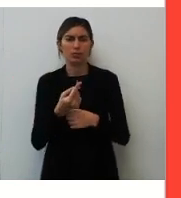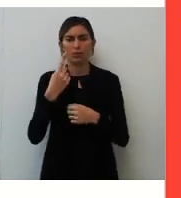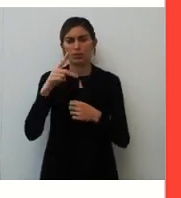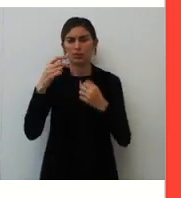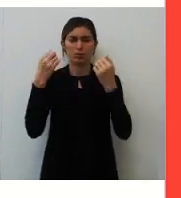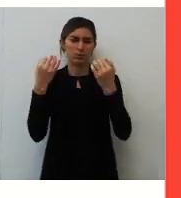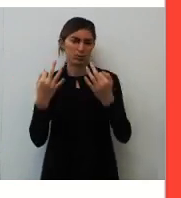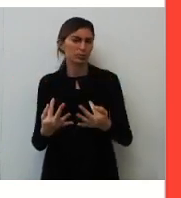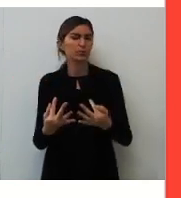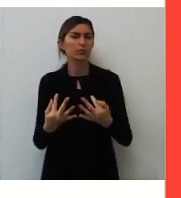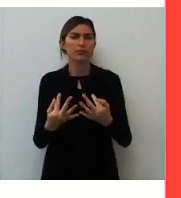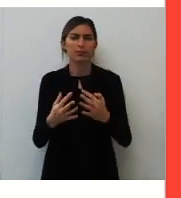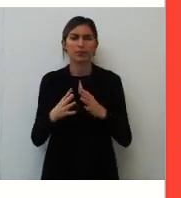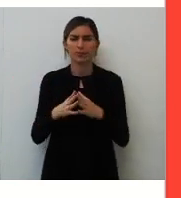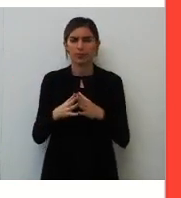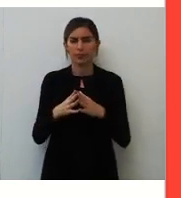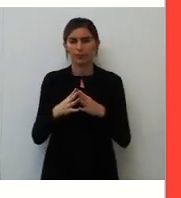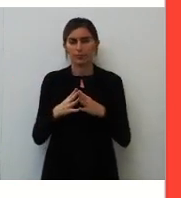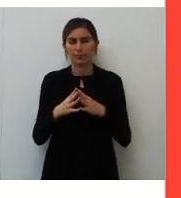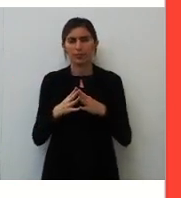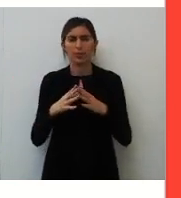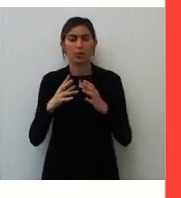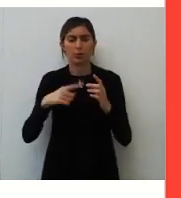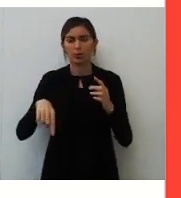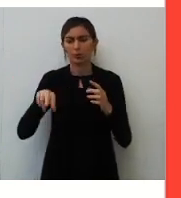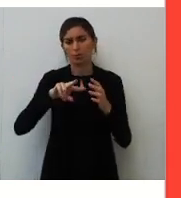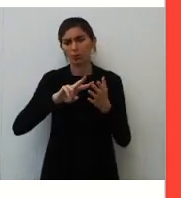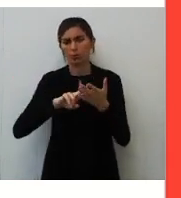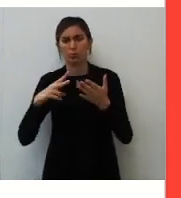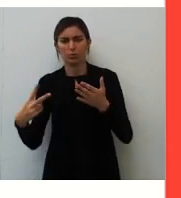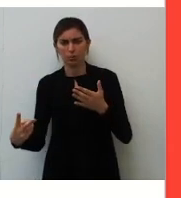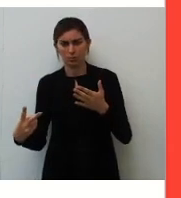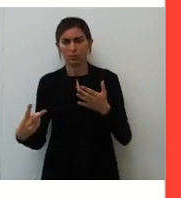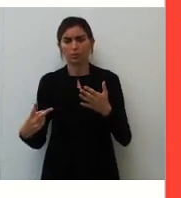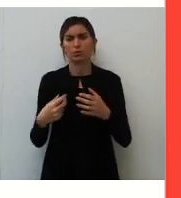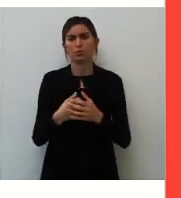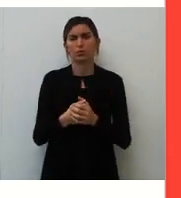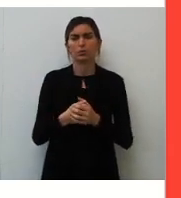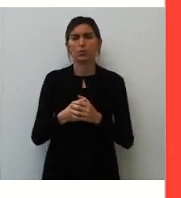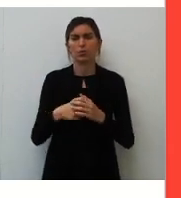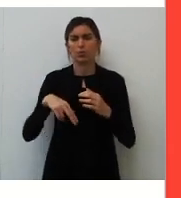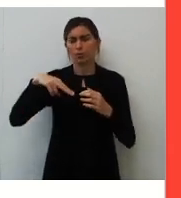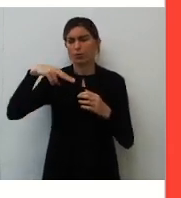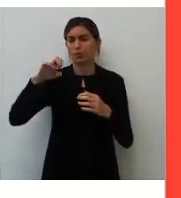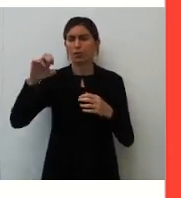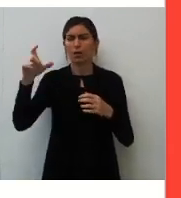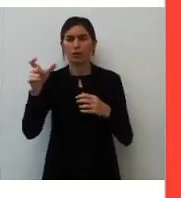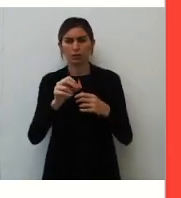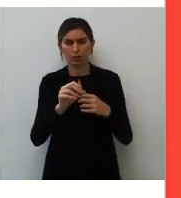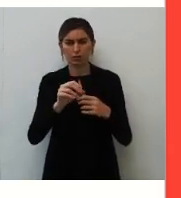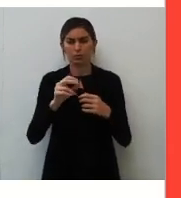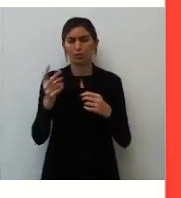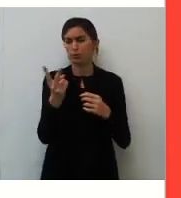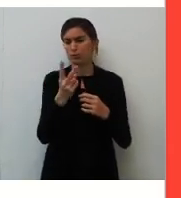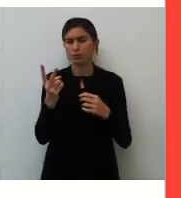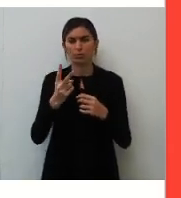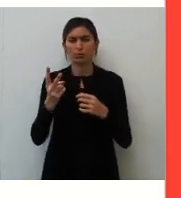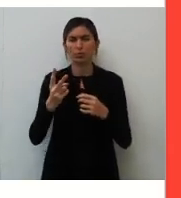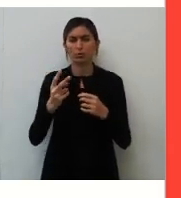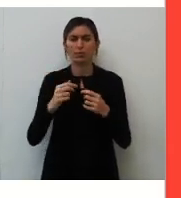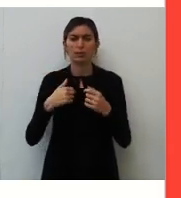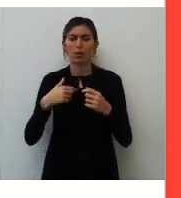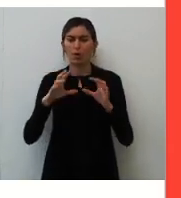explicitando-se no contexto, não, explicitando-se o nexo entre as duas orações